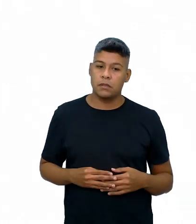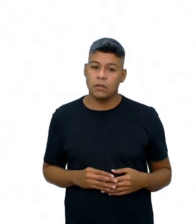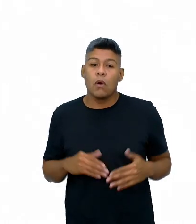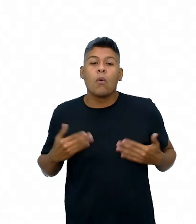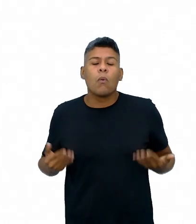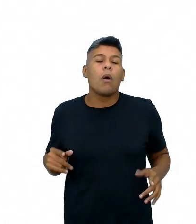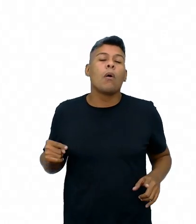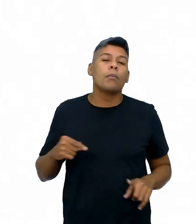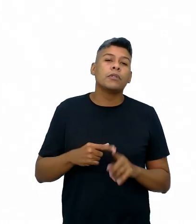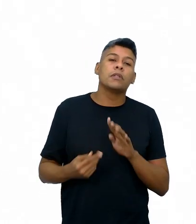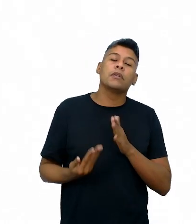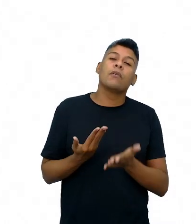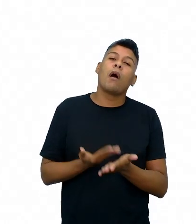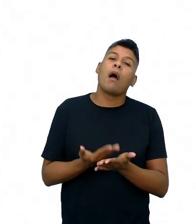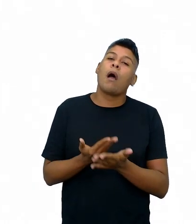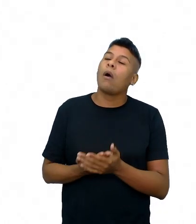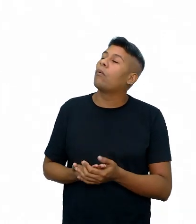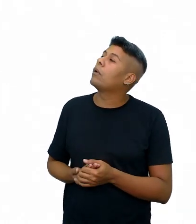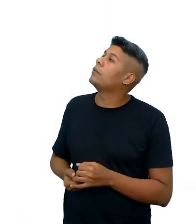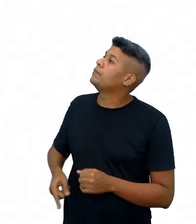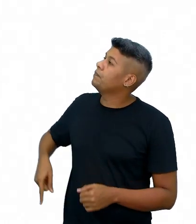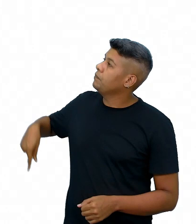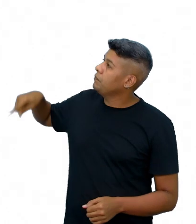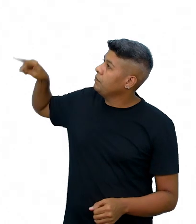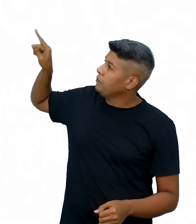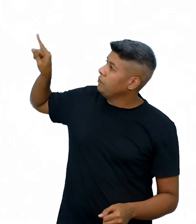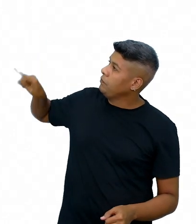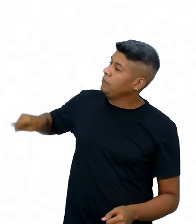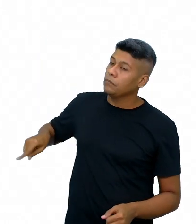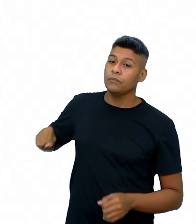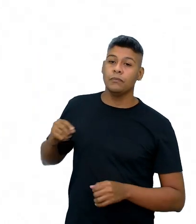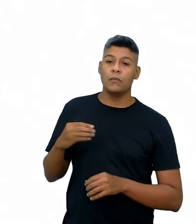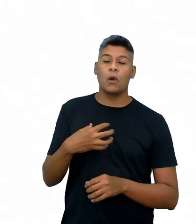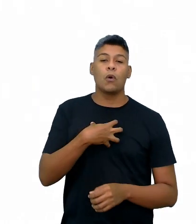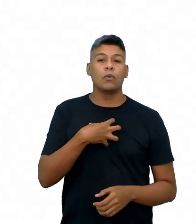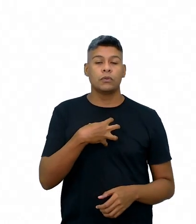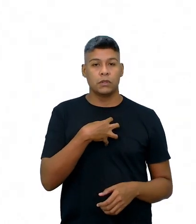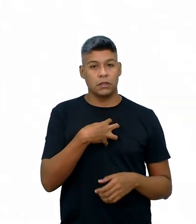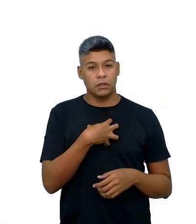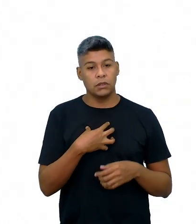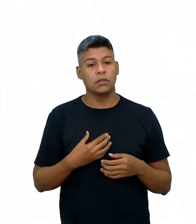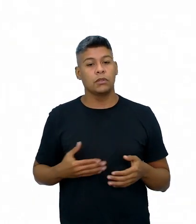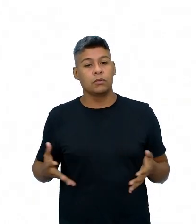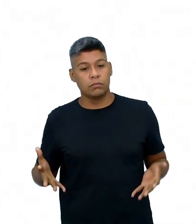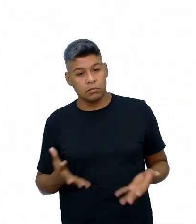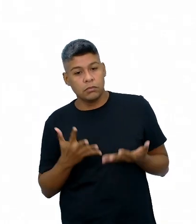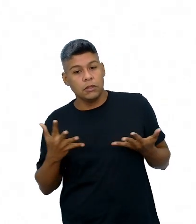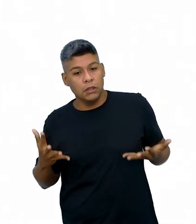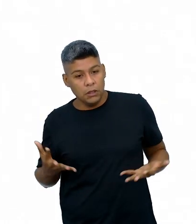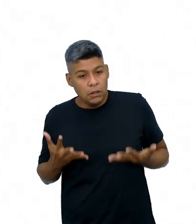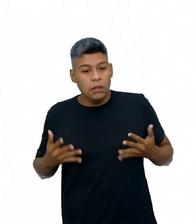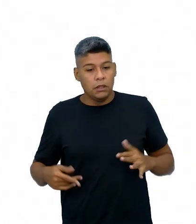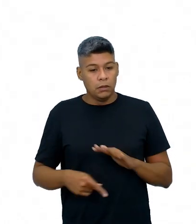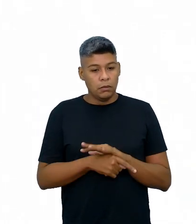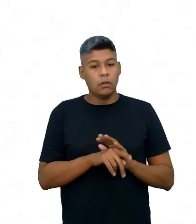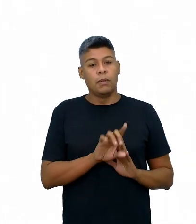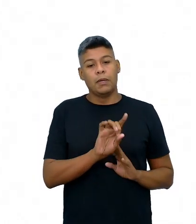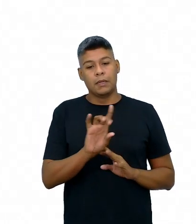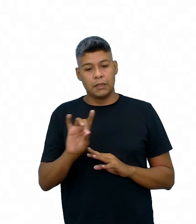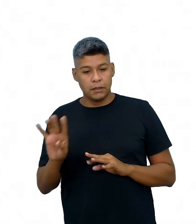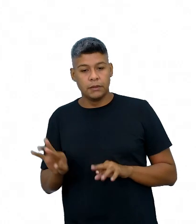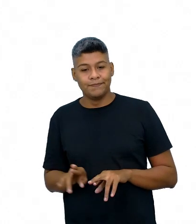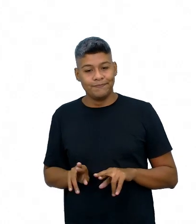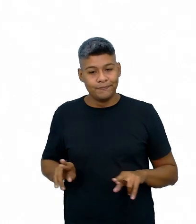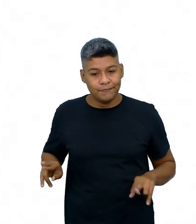os objetivos da aula? Analisar os contextos de produção, circulação e recepção de práticas com